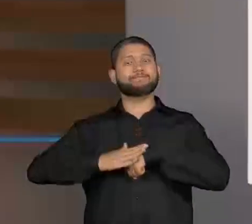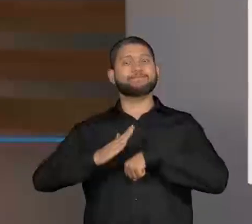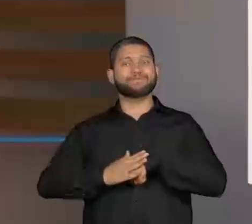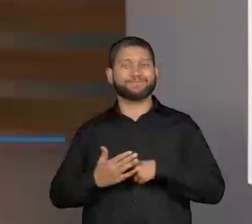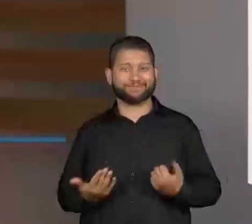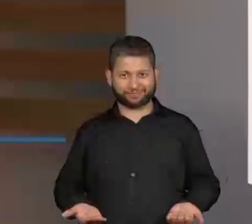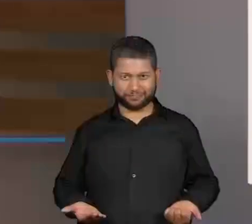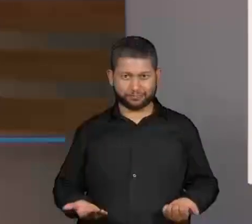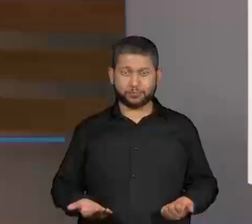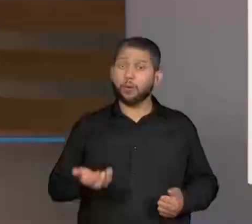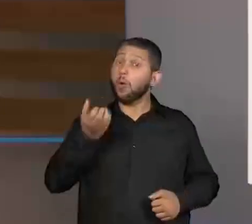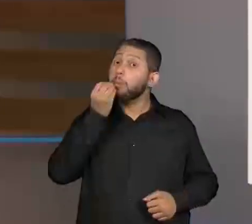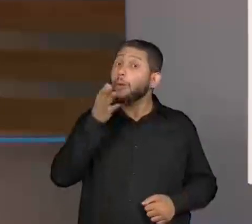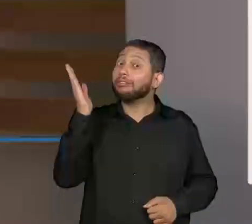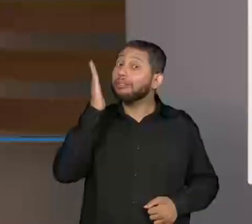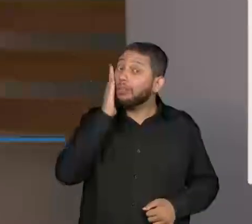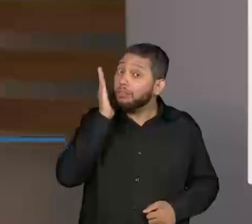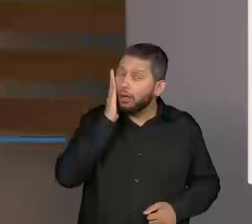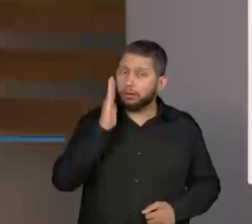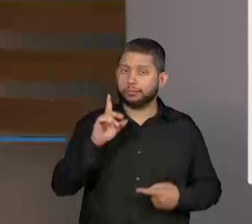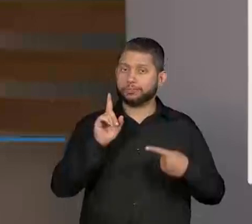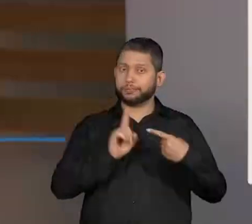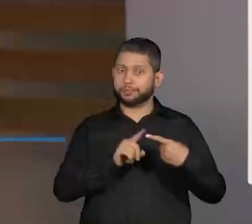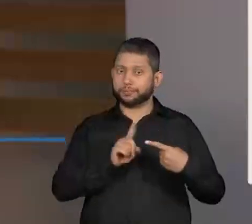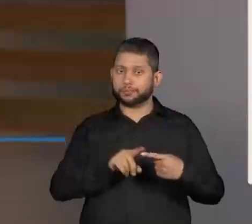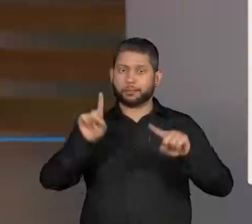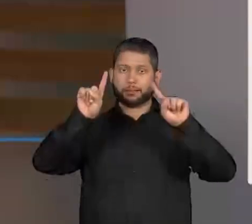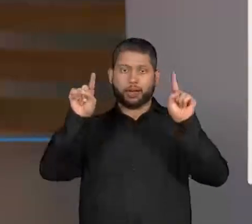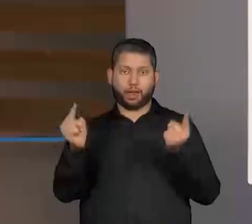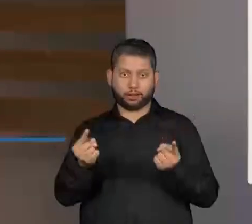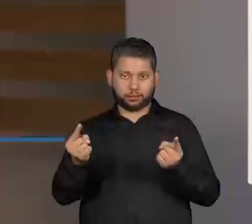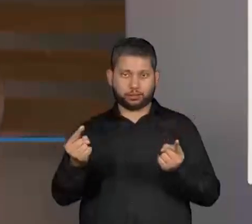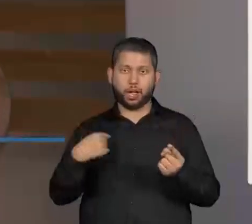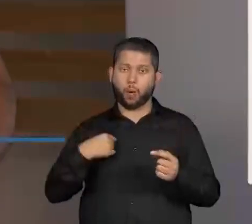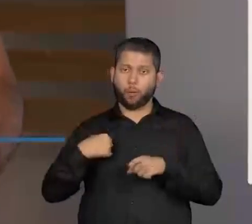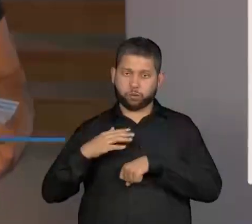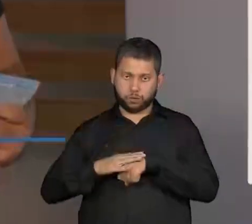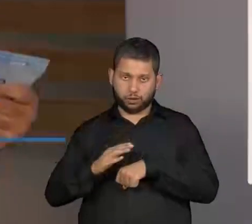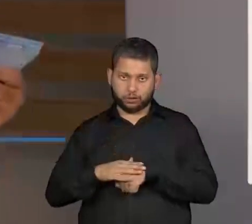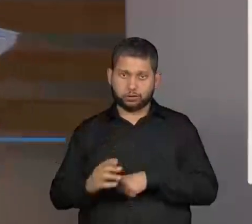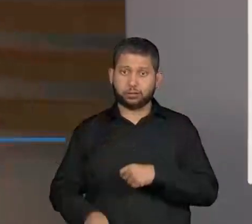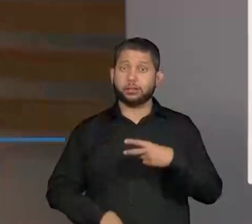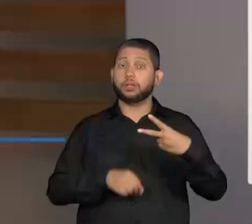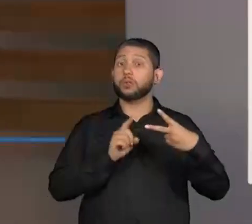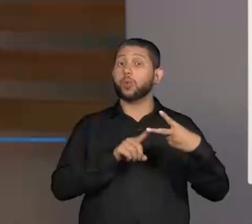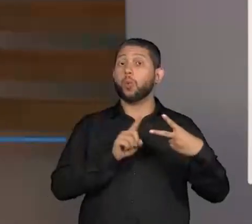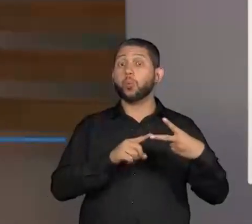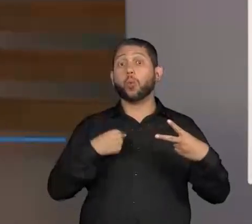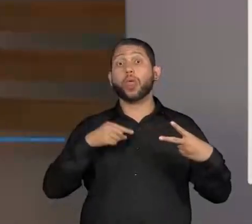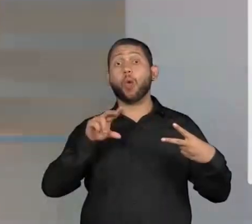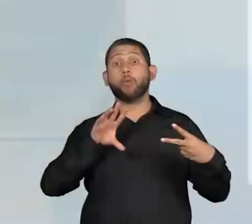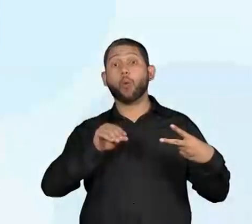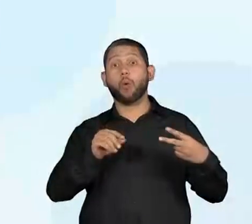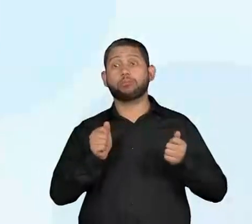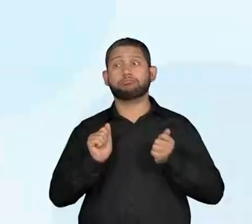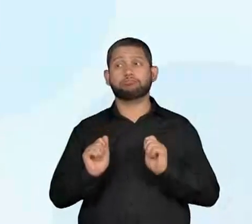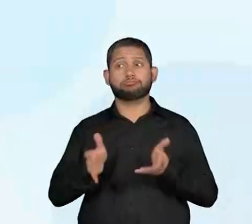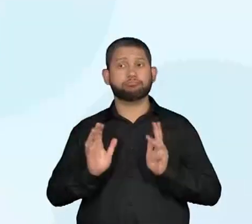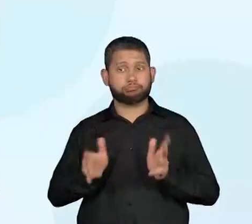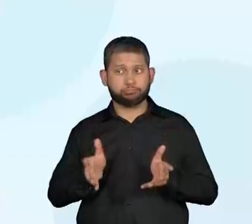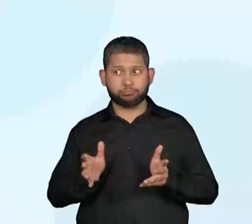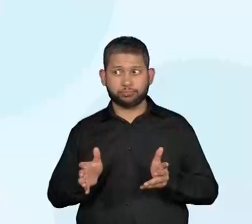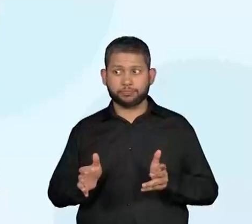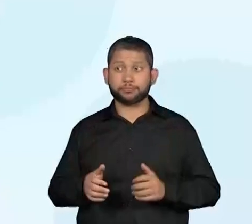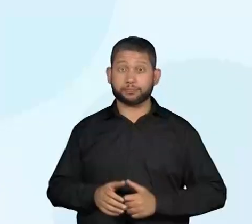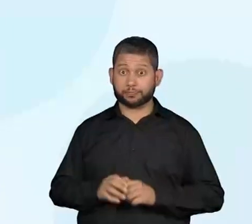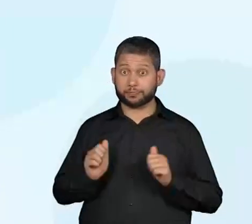legal a gente entender isso para a gente conseguir compreender o texto. Tudo bem? Muito bem. Estamos aqui chegando quase no